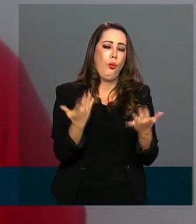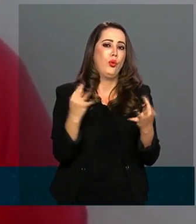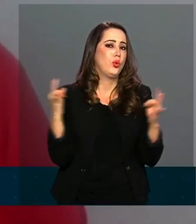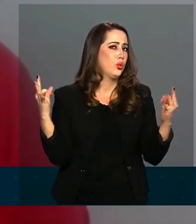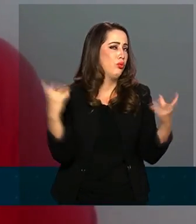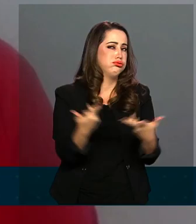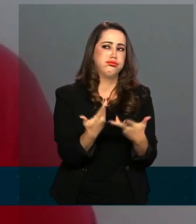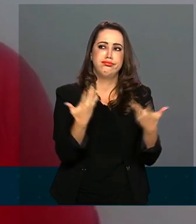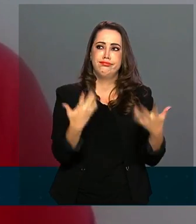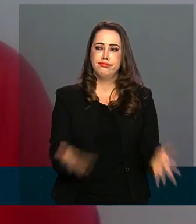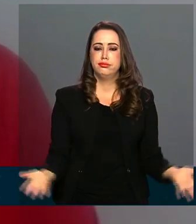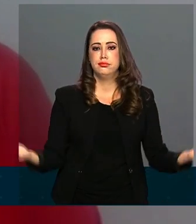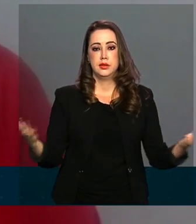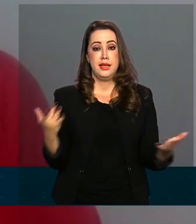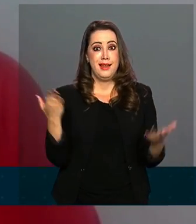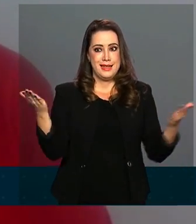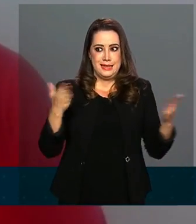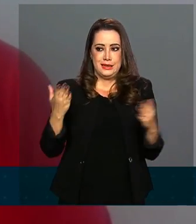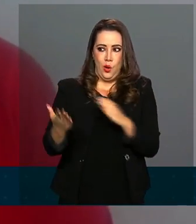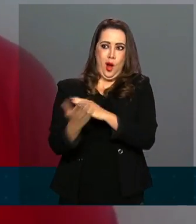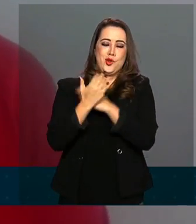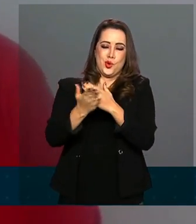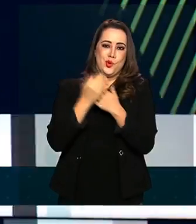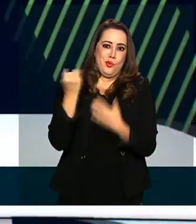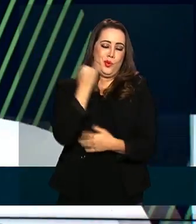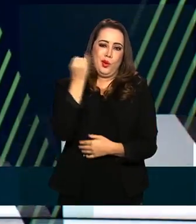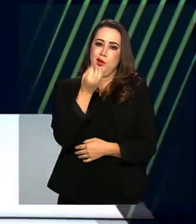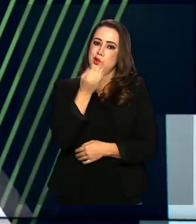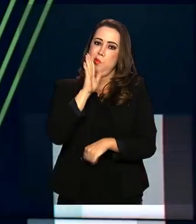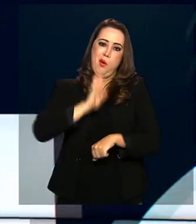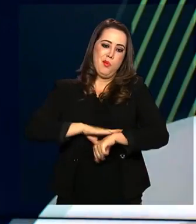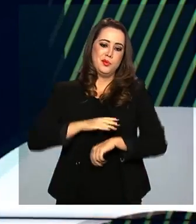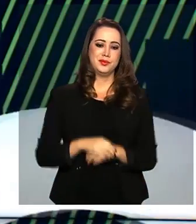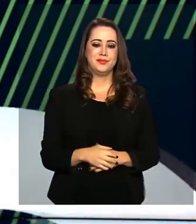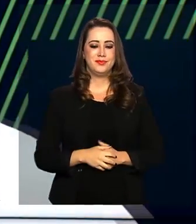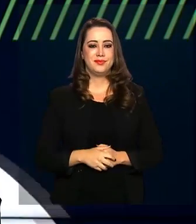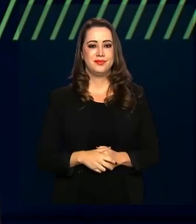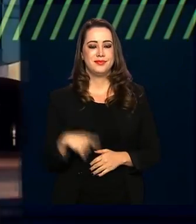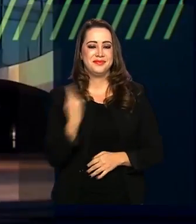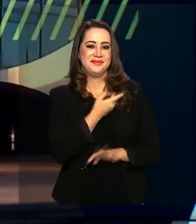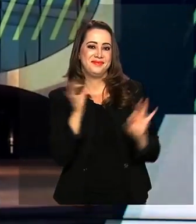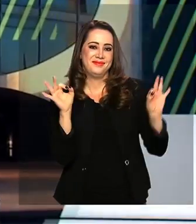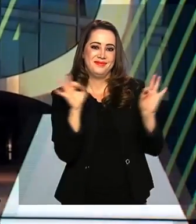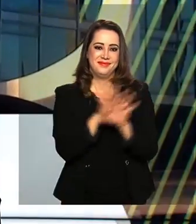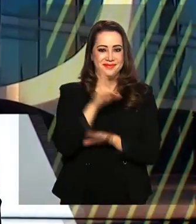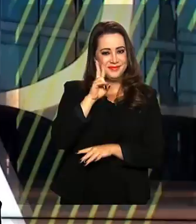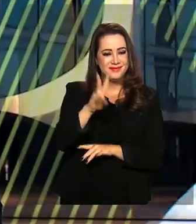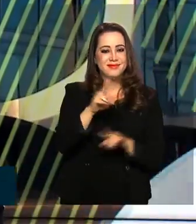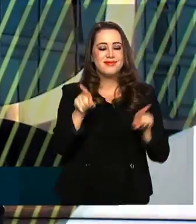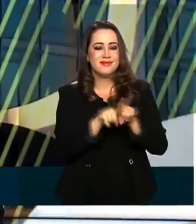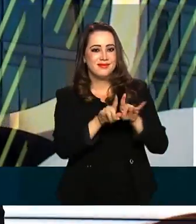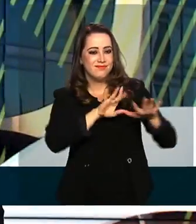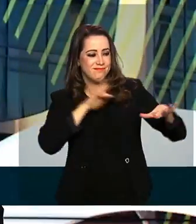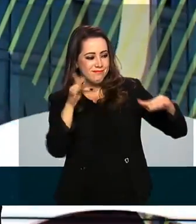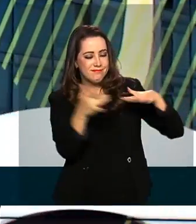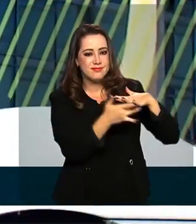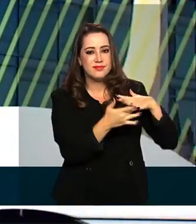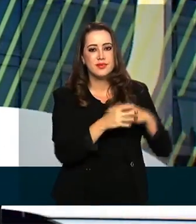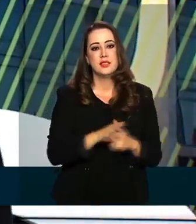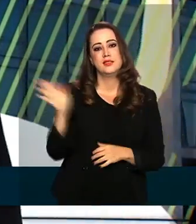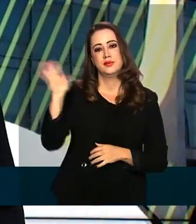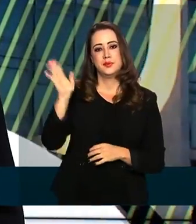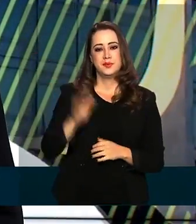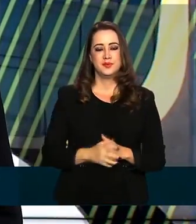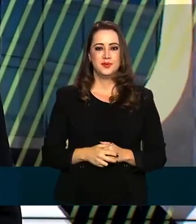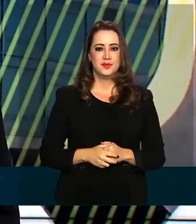Então, acho que é isso, veio uma boa hora. A gente fica por aqui e nos acompanhe também pelas redes sociais.